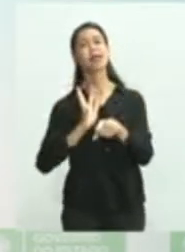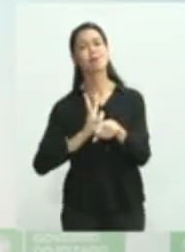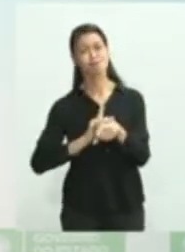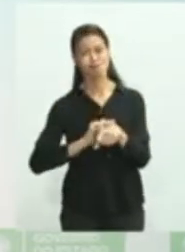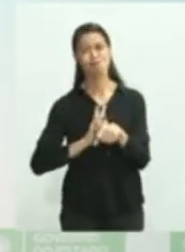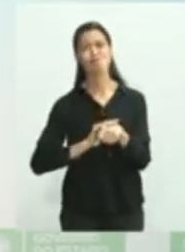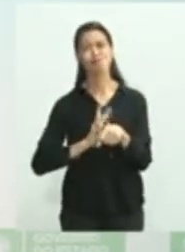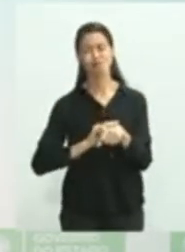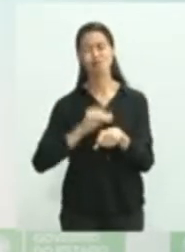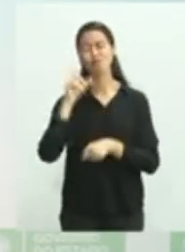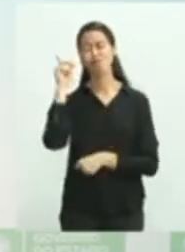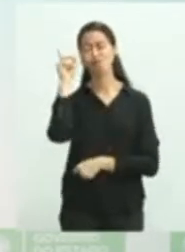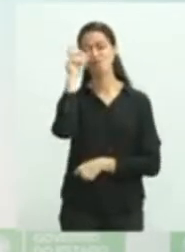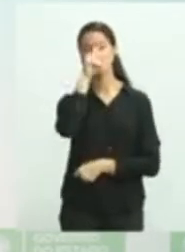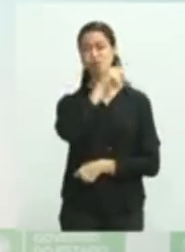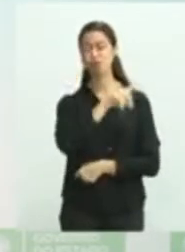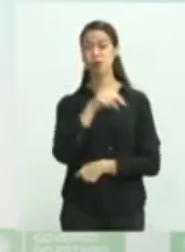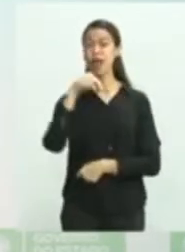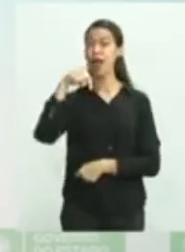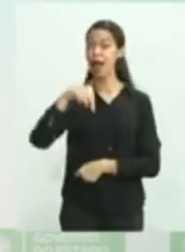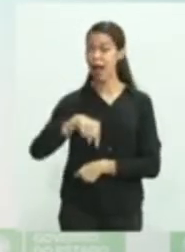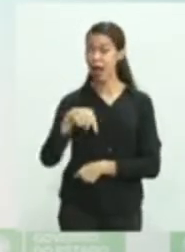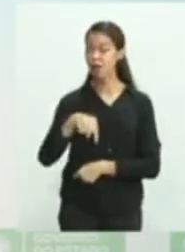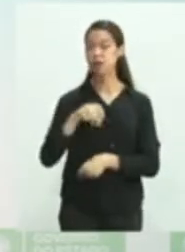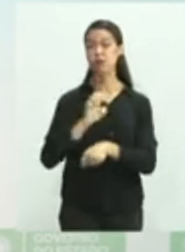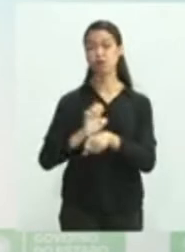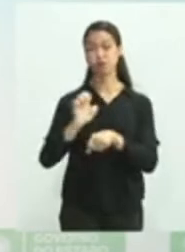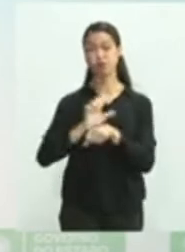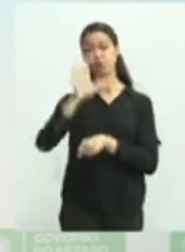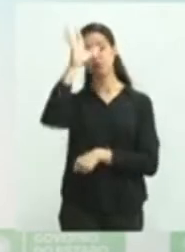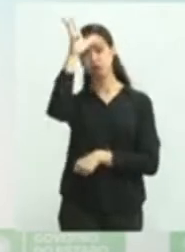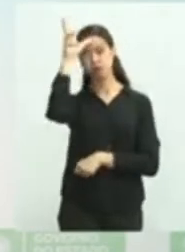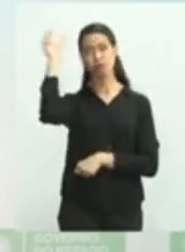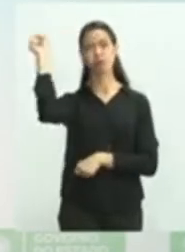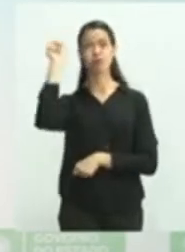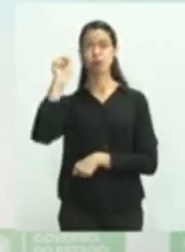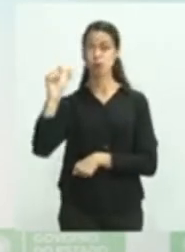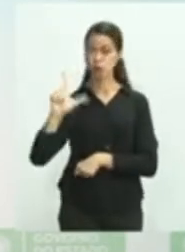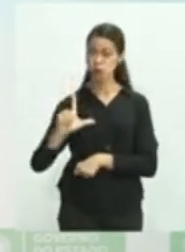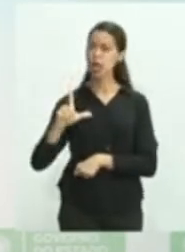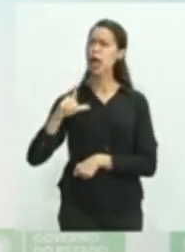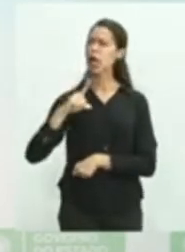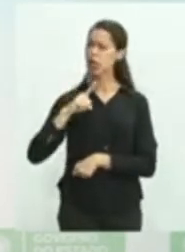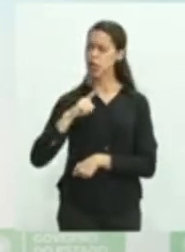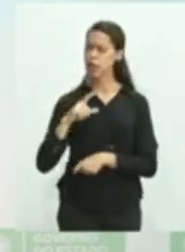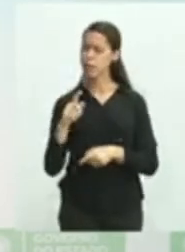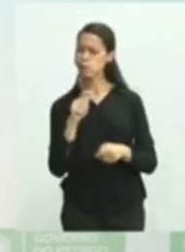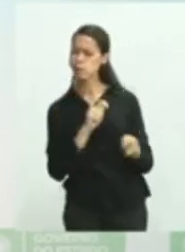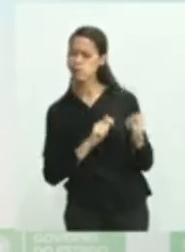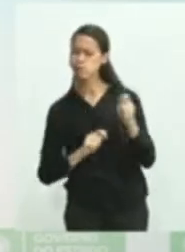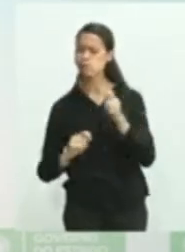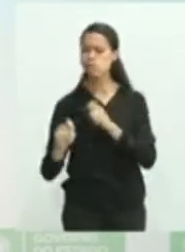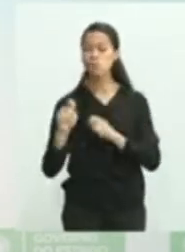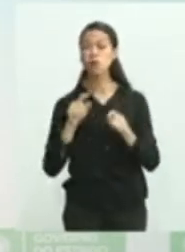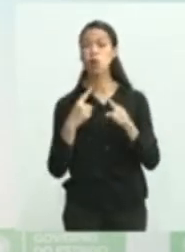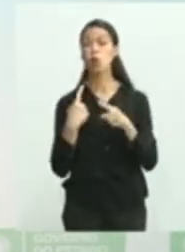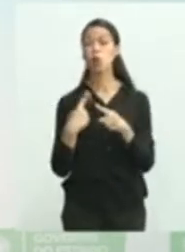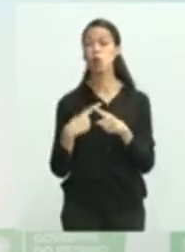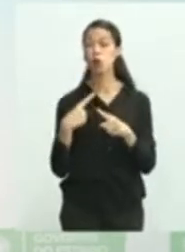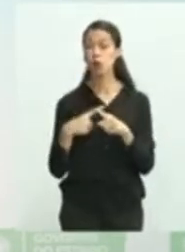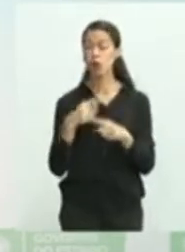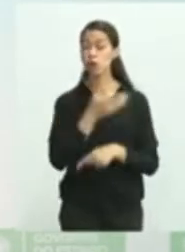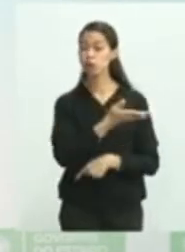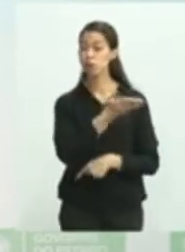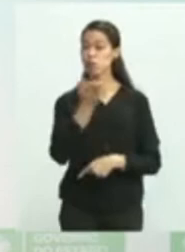do Sul, até o presente momento, digo, está controlado por causa do envolvimento da nossa gente, da nossa